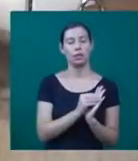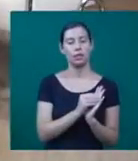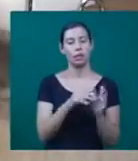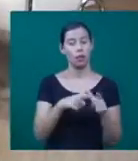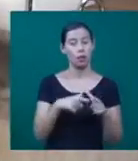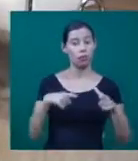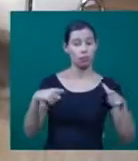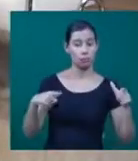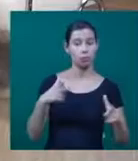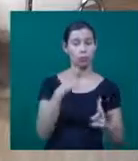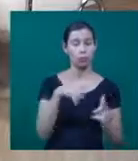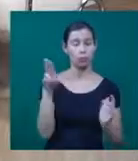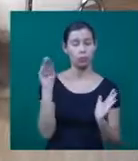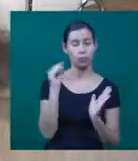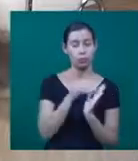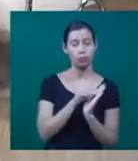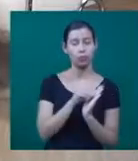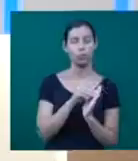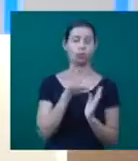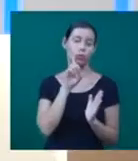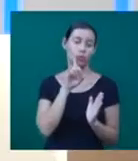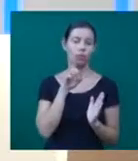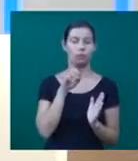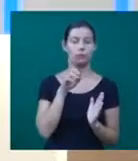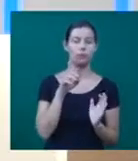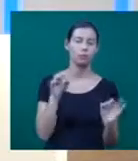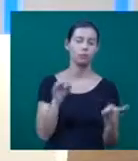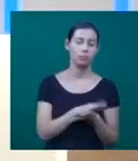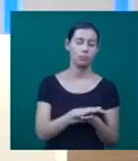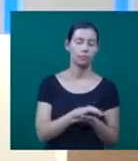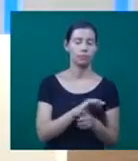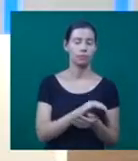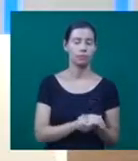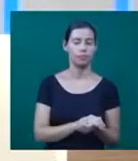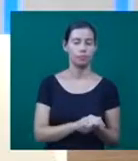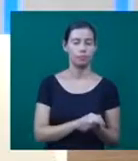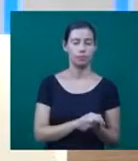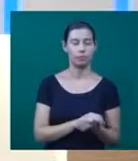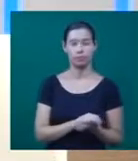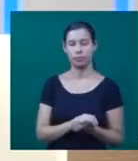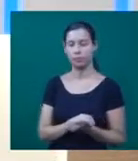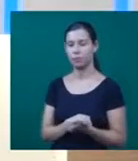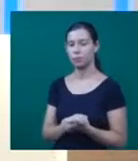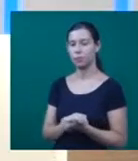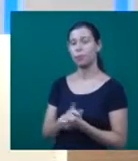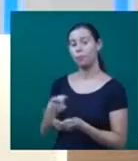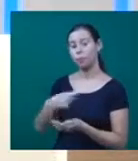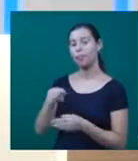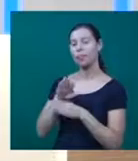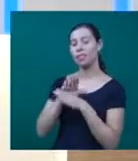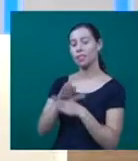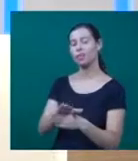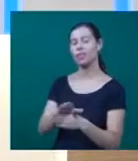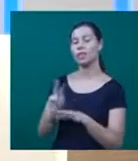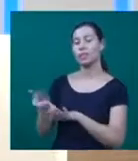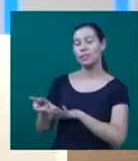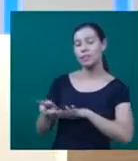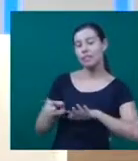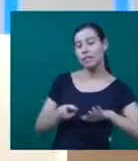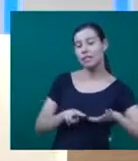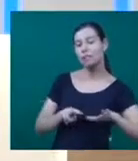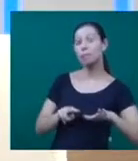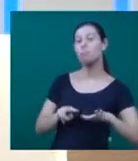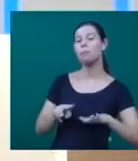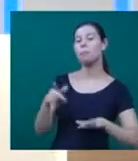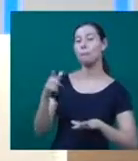pessoas de longe também. O eles devem fazer? Exatamente. A gente deu aí mais uma colherzinha de chá, mais uma semana de inscrições, para